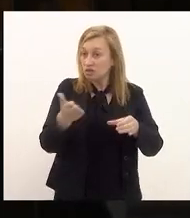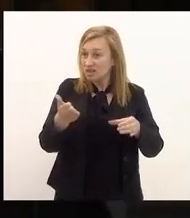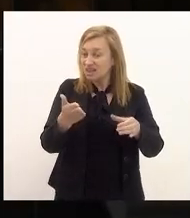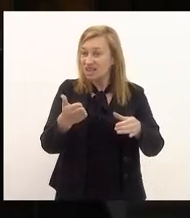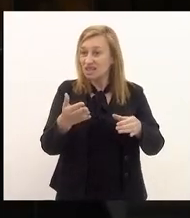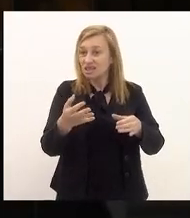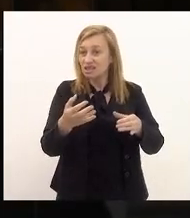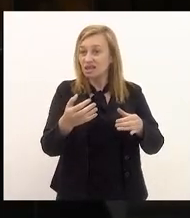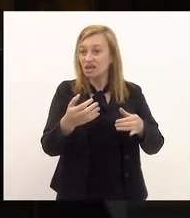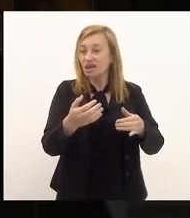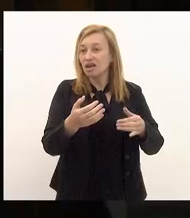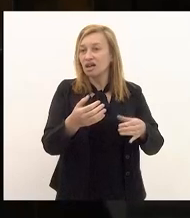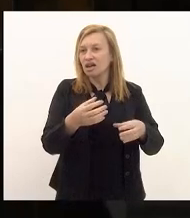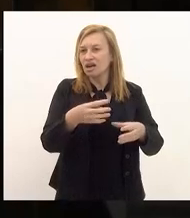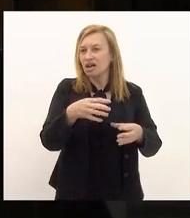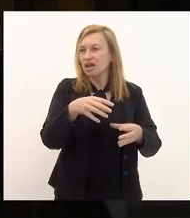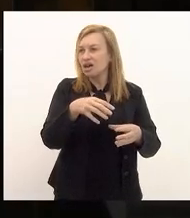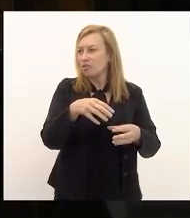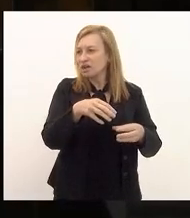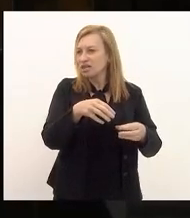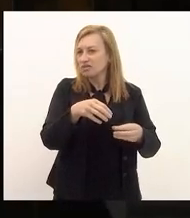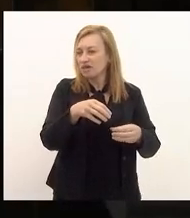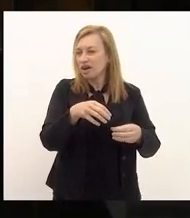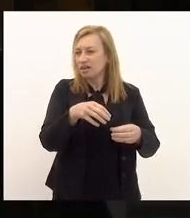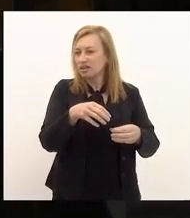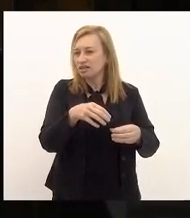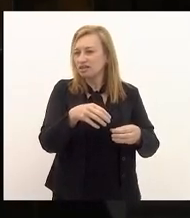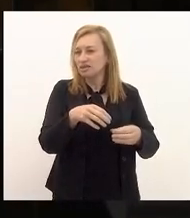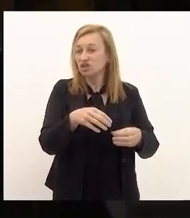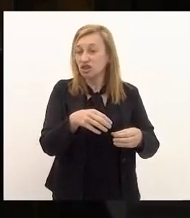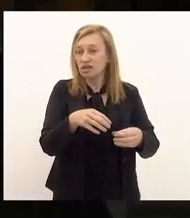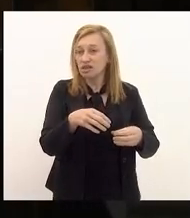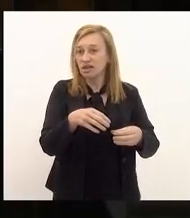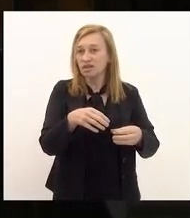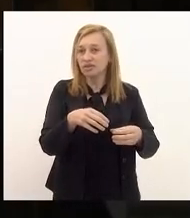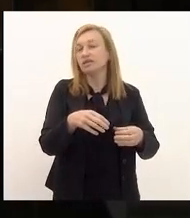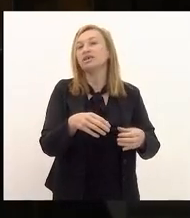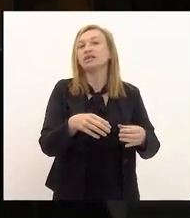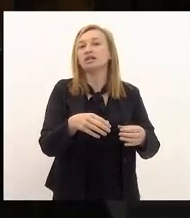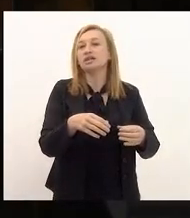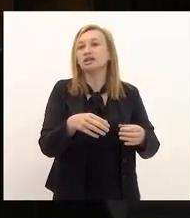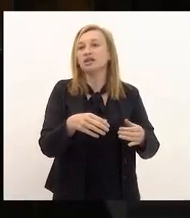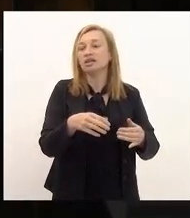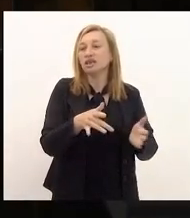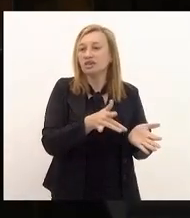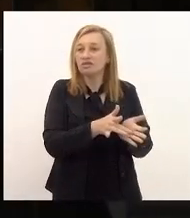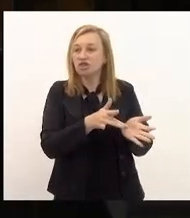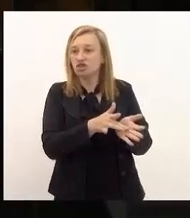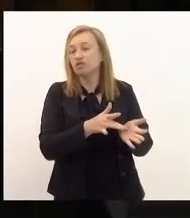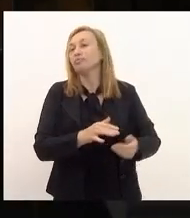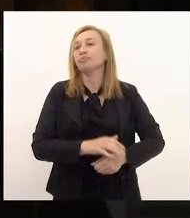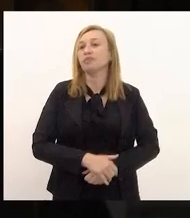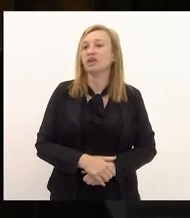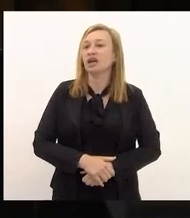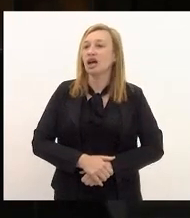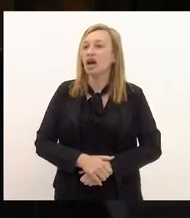manobra e eu mais uma vez parafraseando